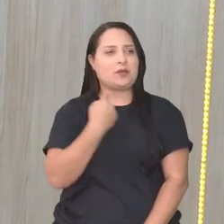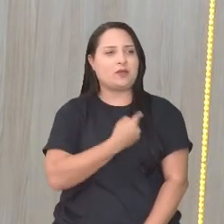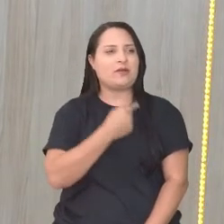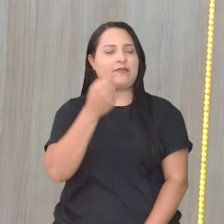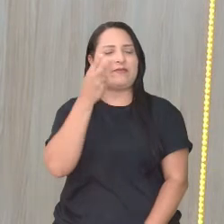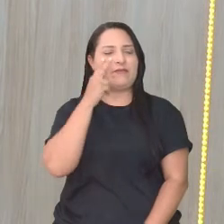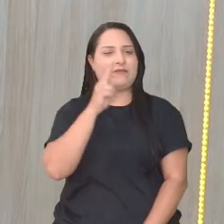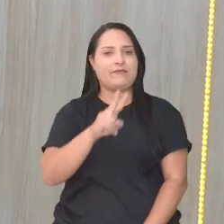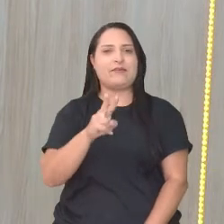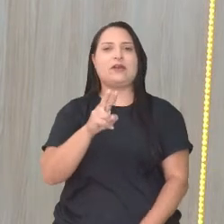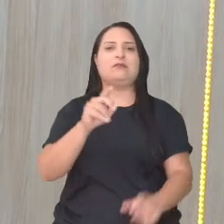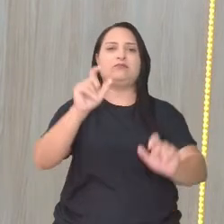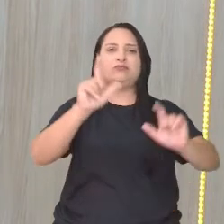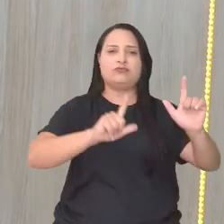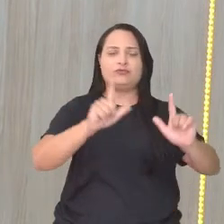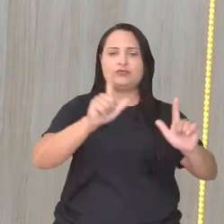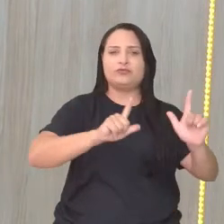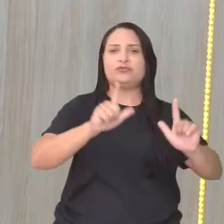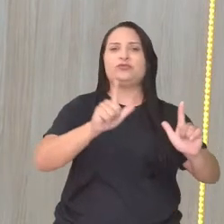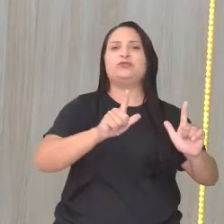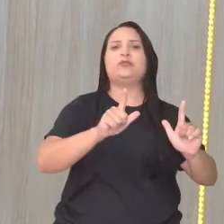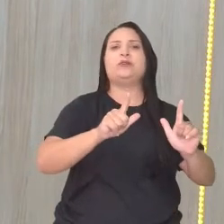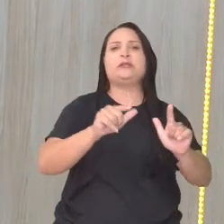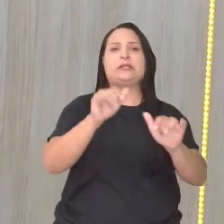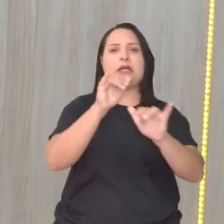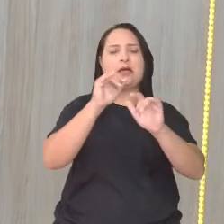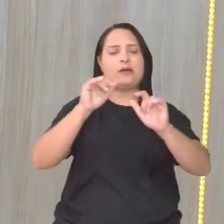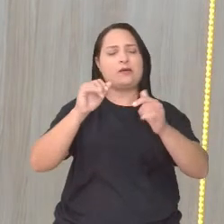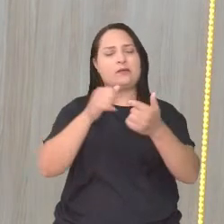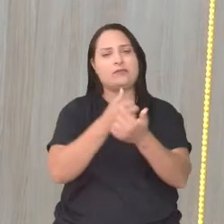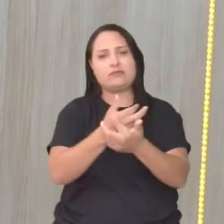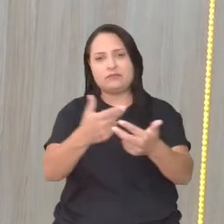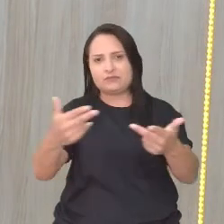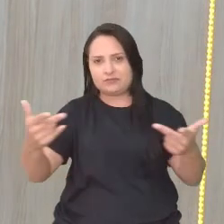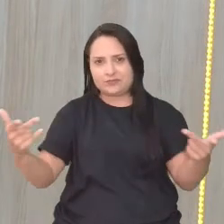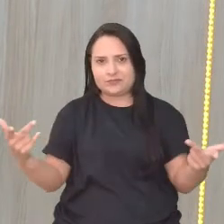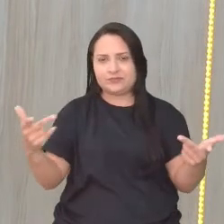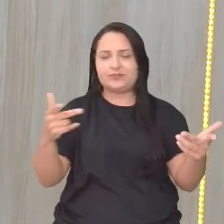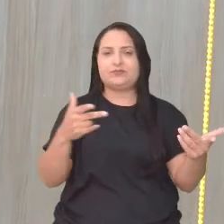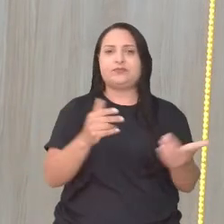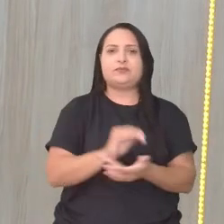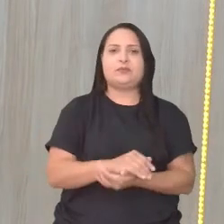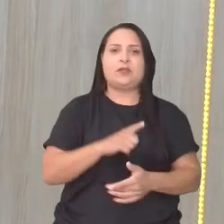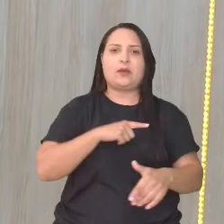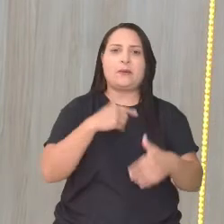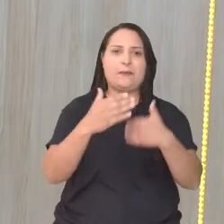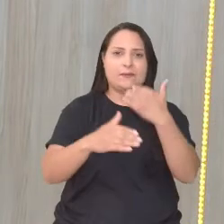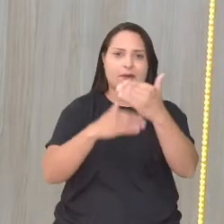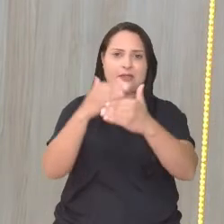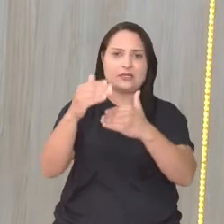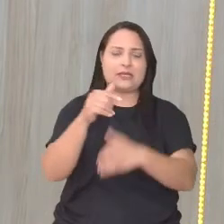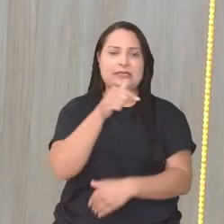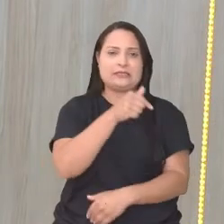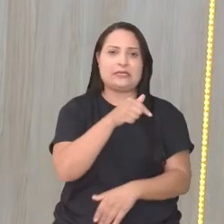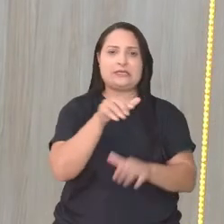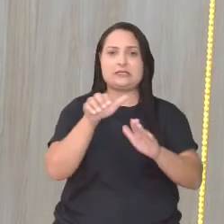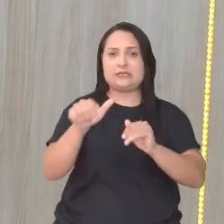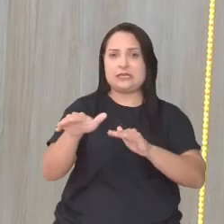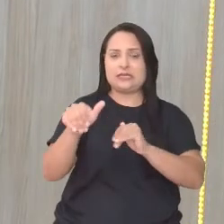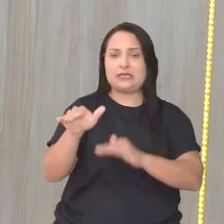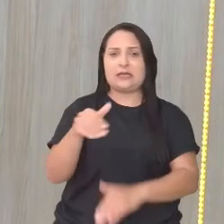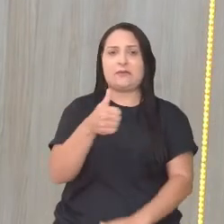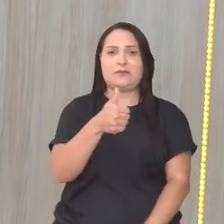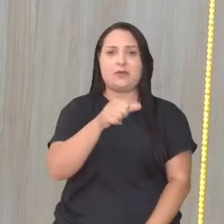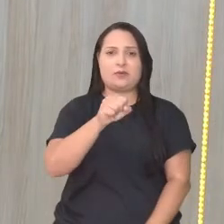telejornais, na TV, né? Nas mídias também falando aí do processo que ocorreu lá em 7 de setembro